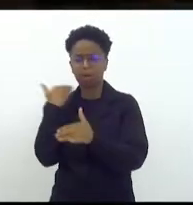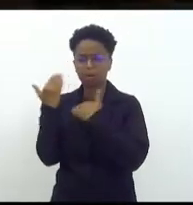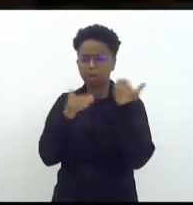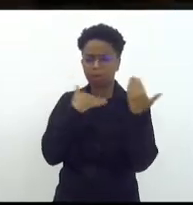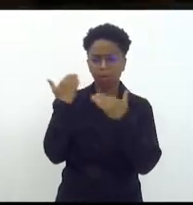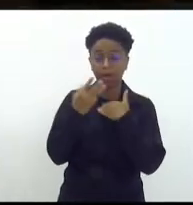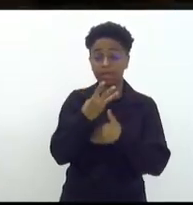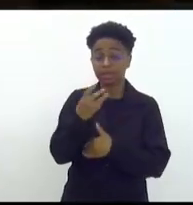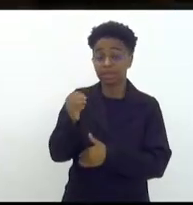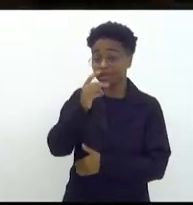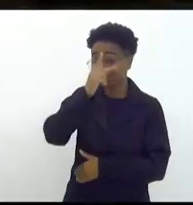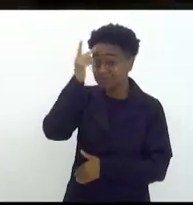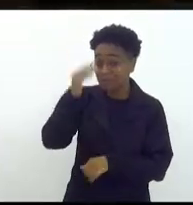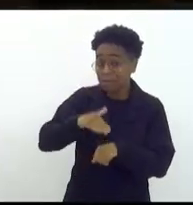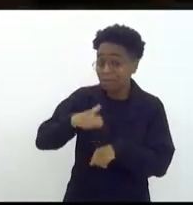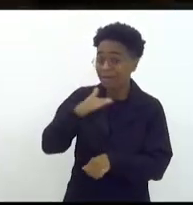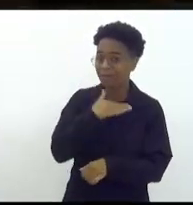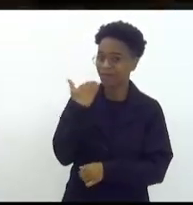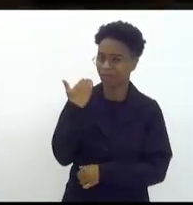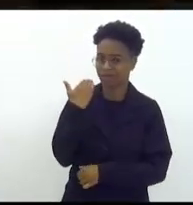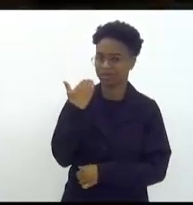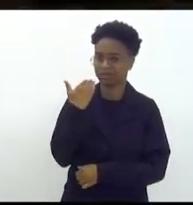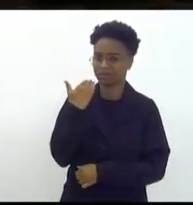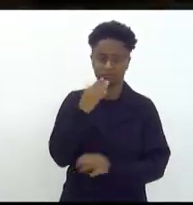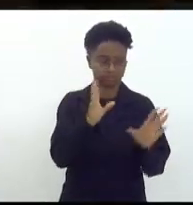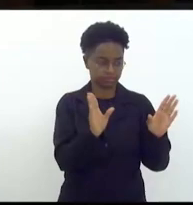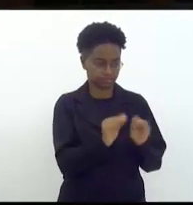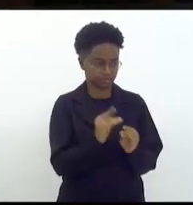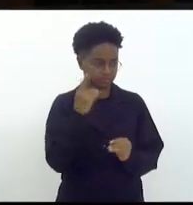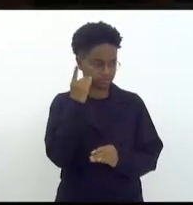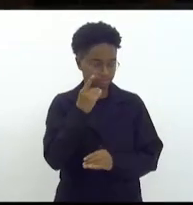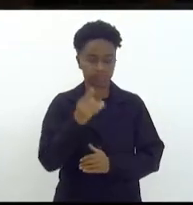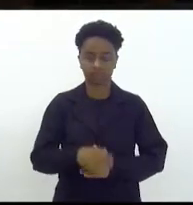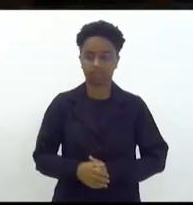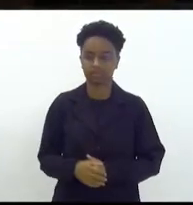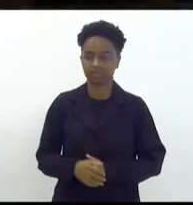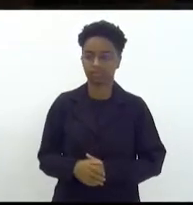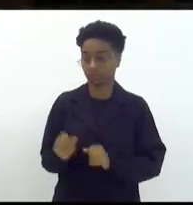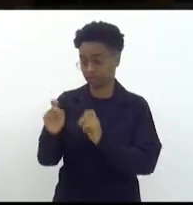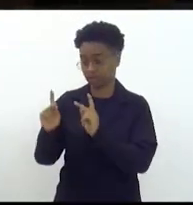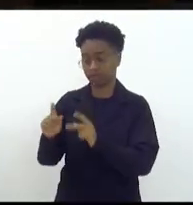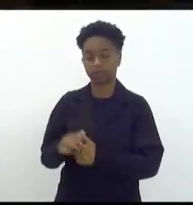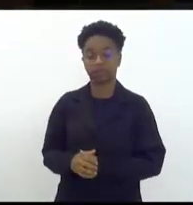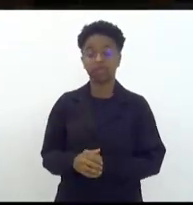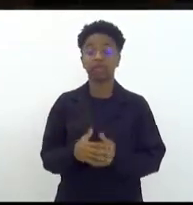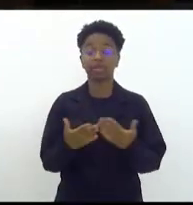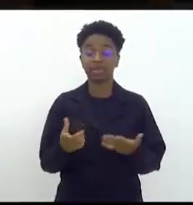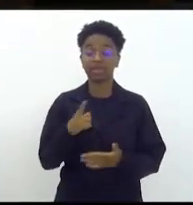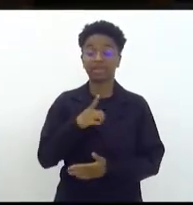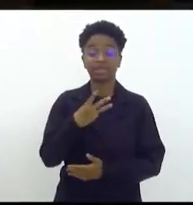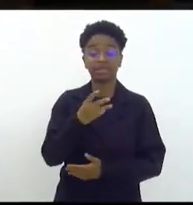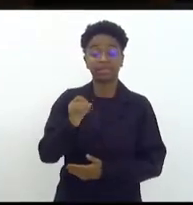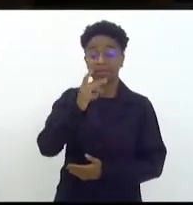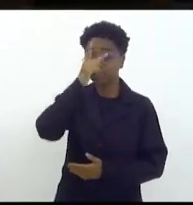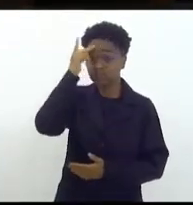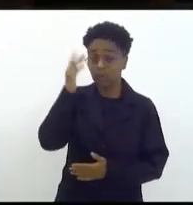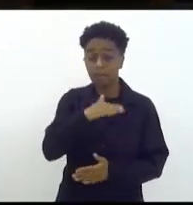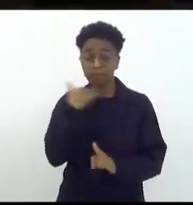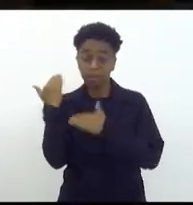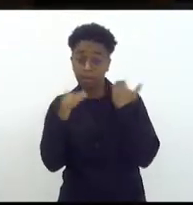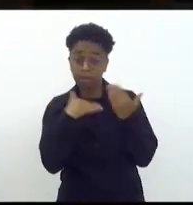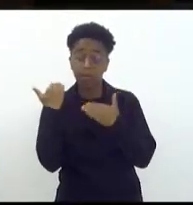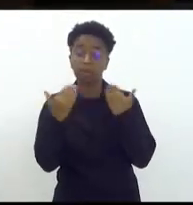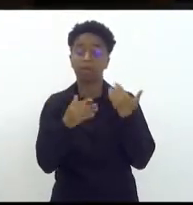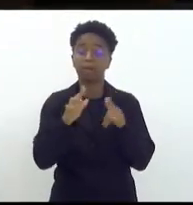de 30 pessoas assassinadas concluo senhora deputada pois não senhor presidente com cerca de 30 pessoas assassinadas